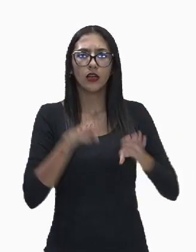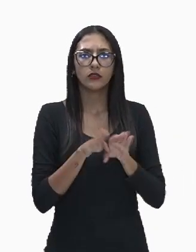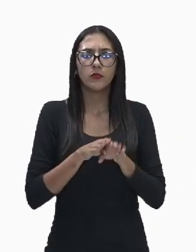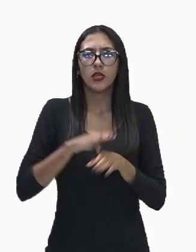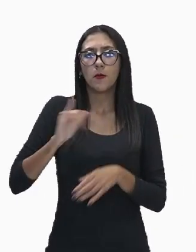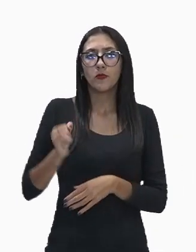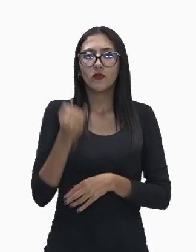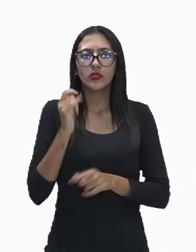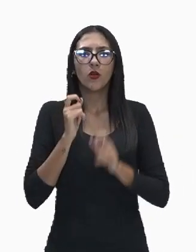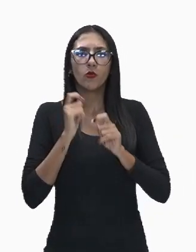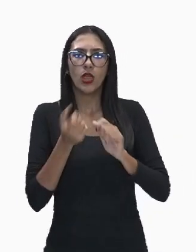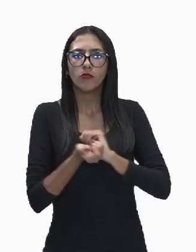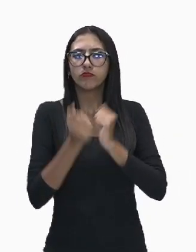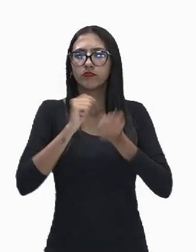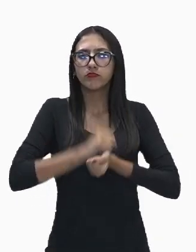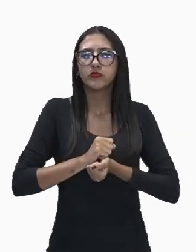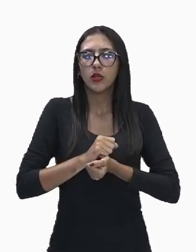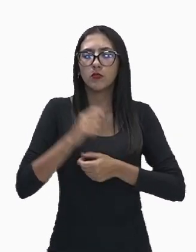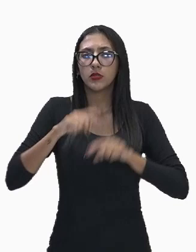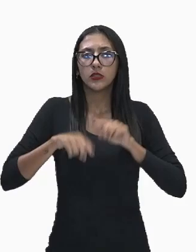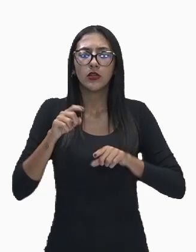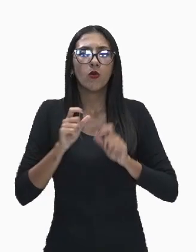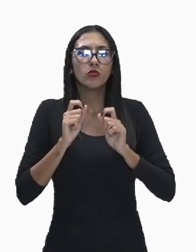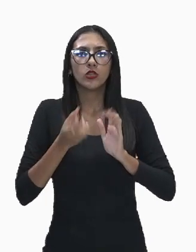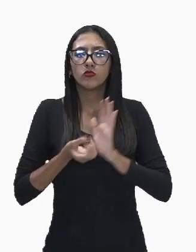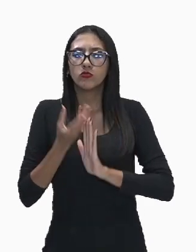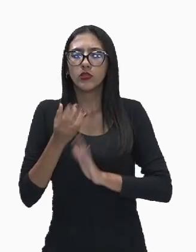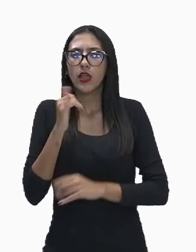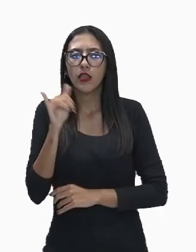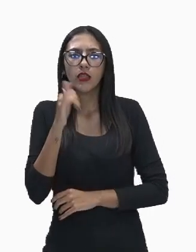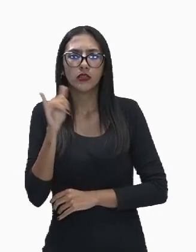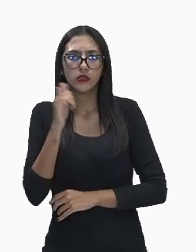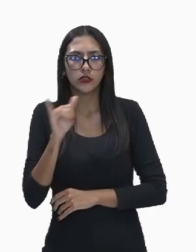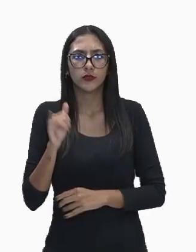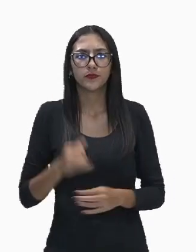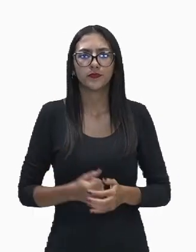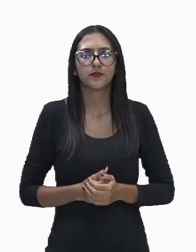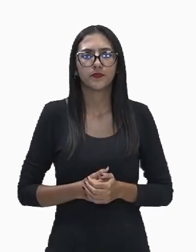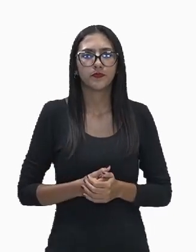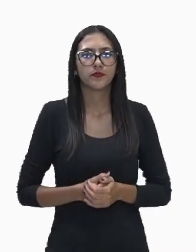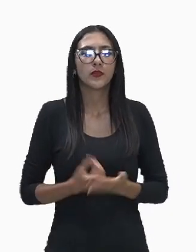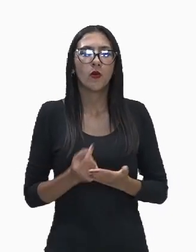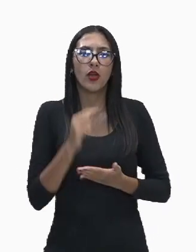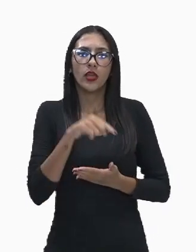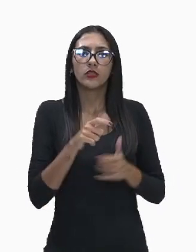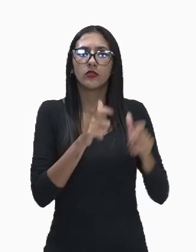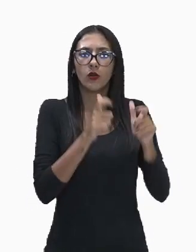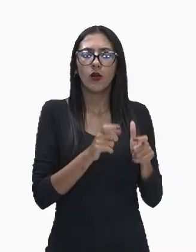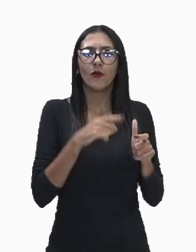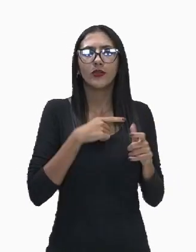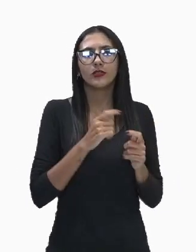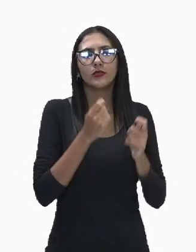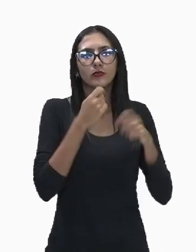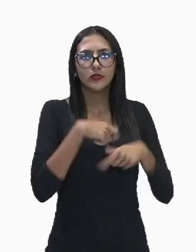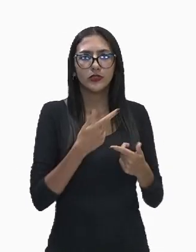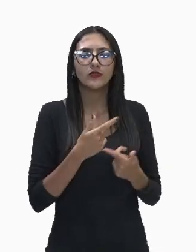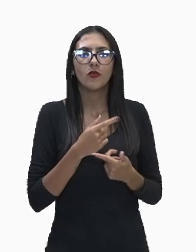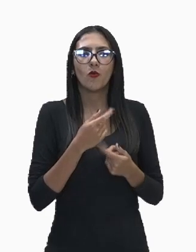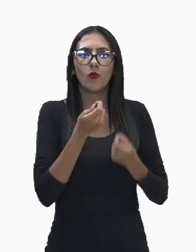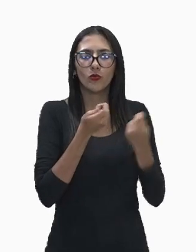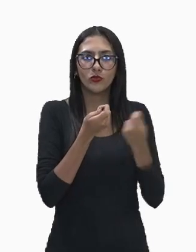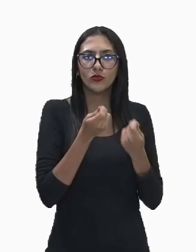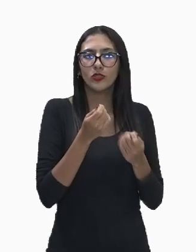esse lugar onde se incinera essa usina de incineração de lixo ela é sustentável por conta disso.